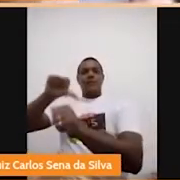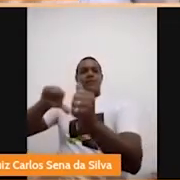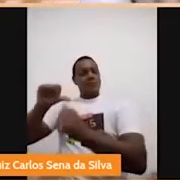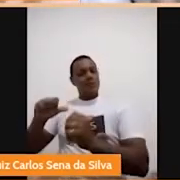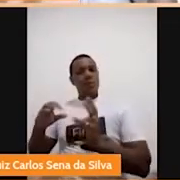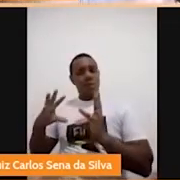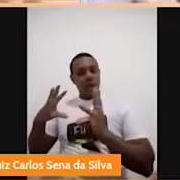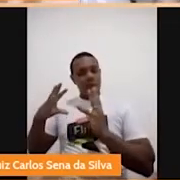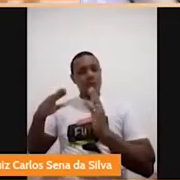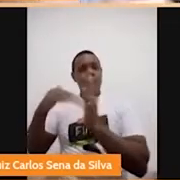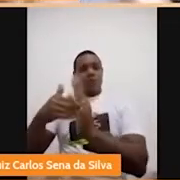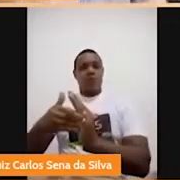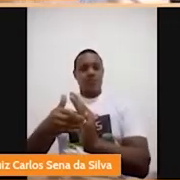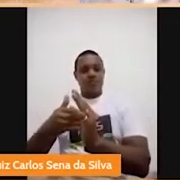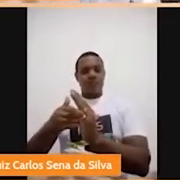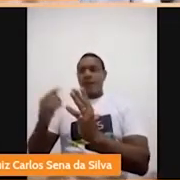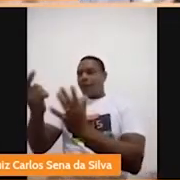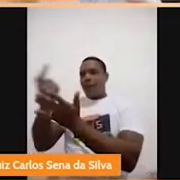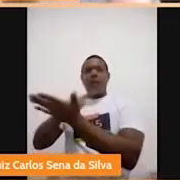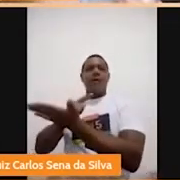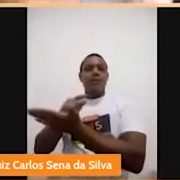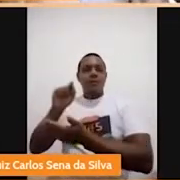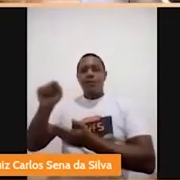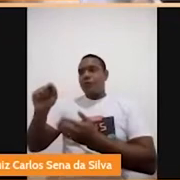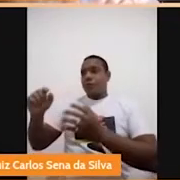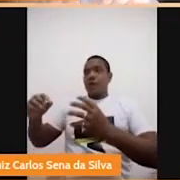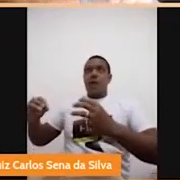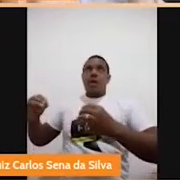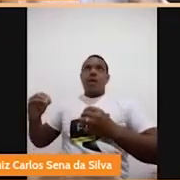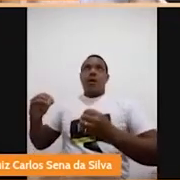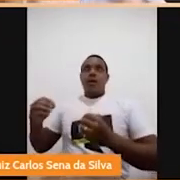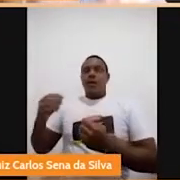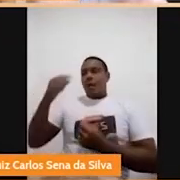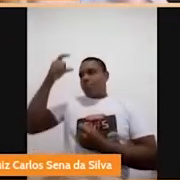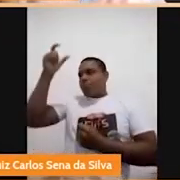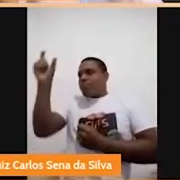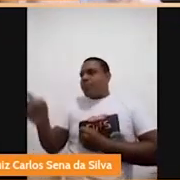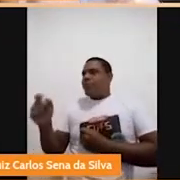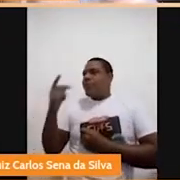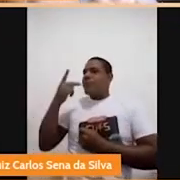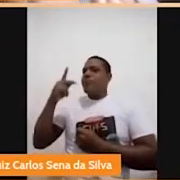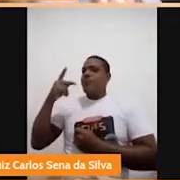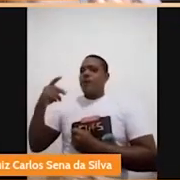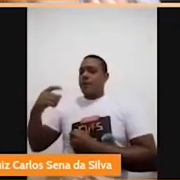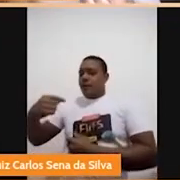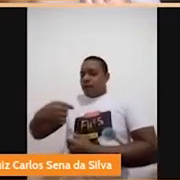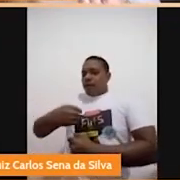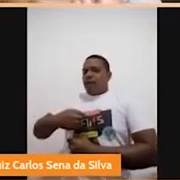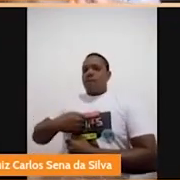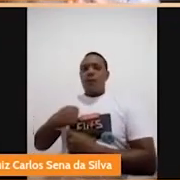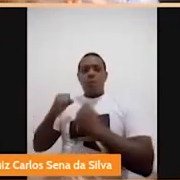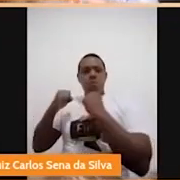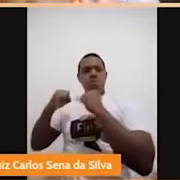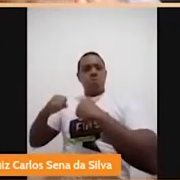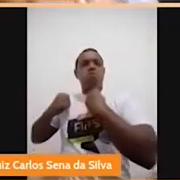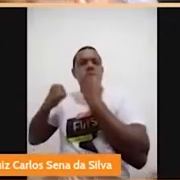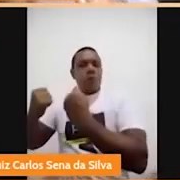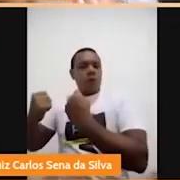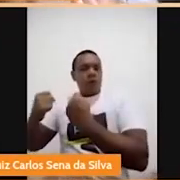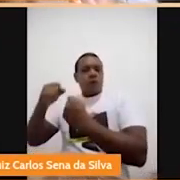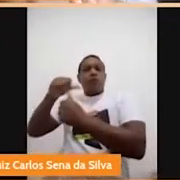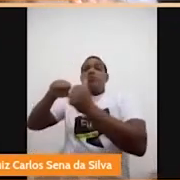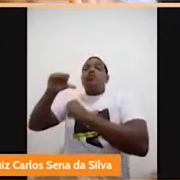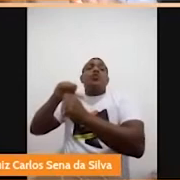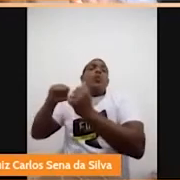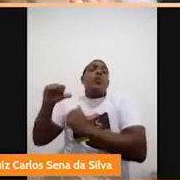fala no livro, eu posso fazer o que eu quiser. Os pais dizem isso, lá lá, sonhos existem para isso. Há muitas mensagens